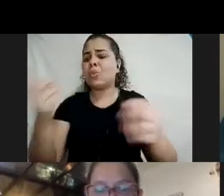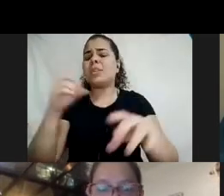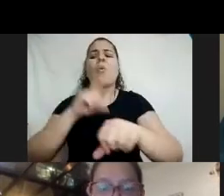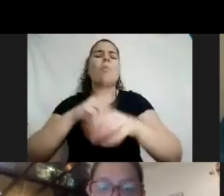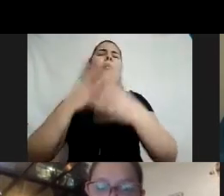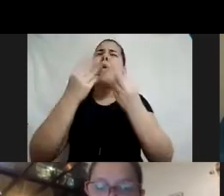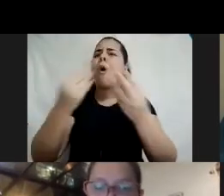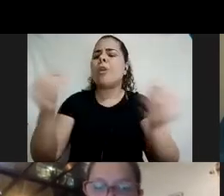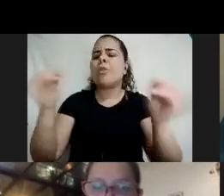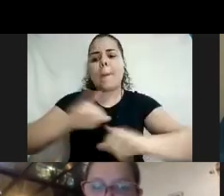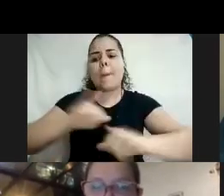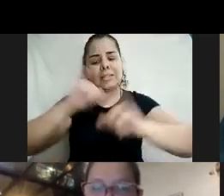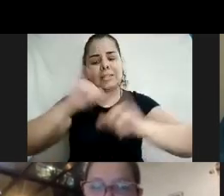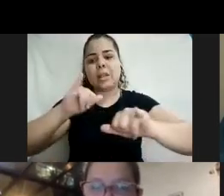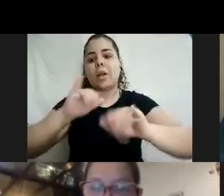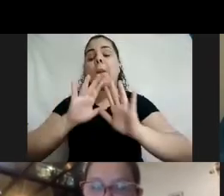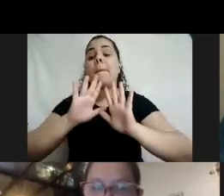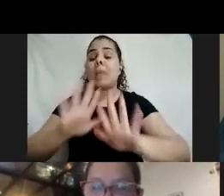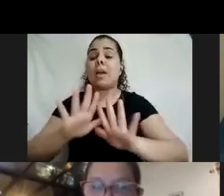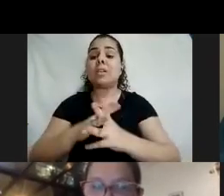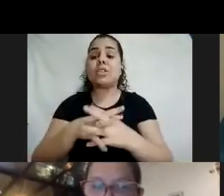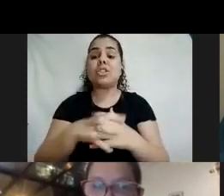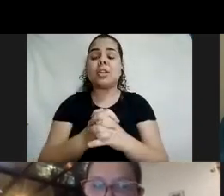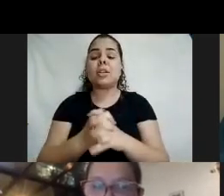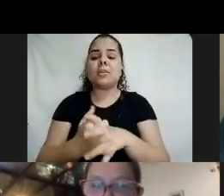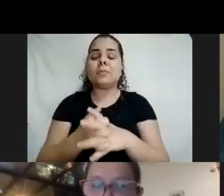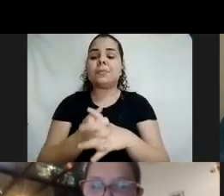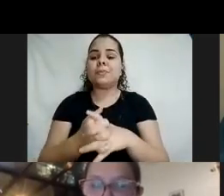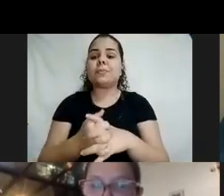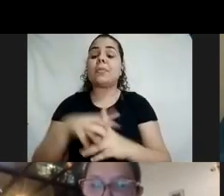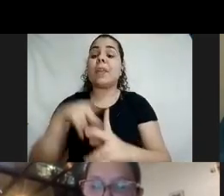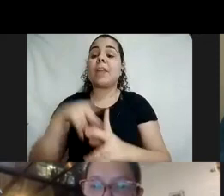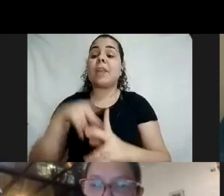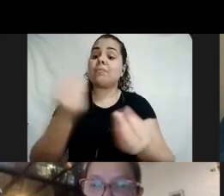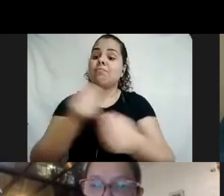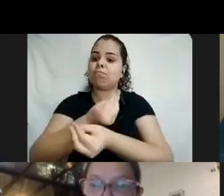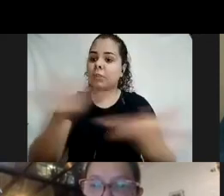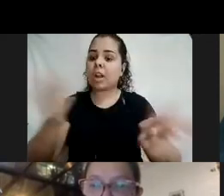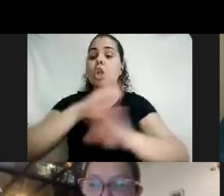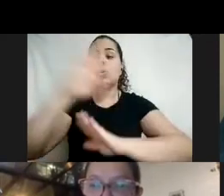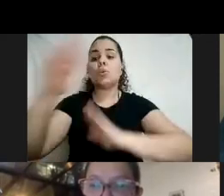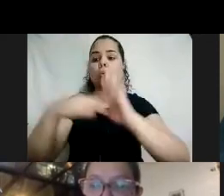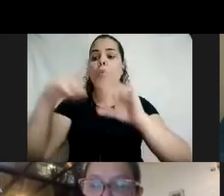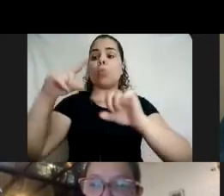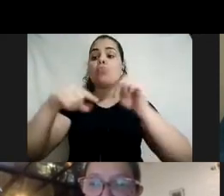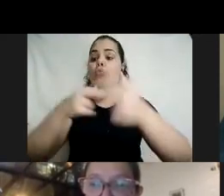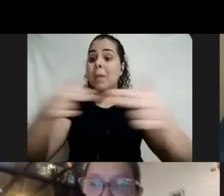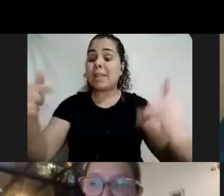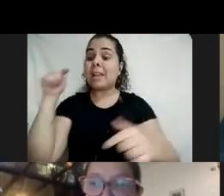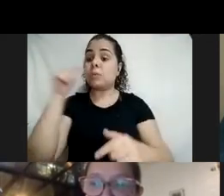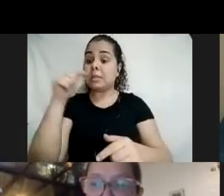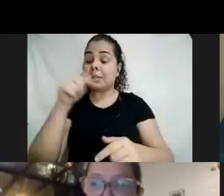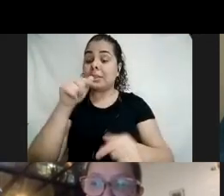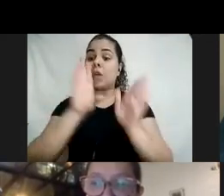É, mas... vale a pena. Ah, que bom. A gente vai disponibilizar todos esses materiais no Classroom. Mas